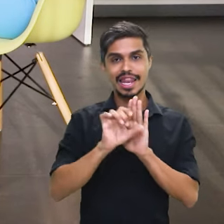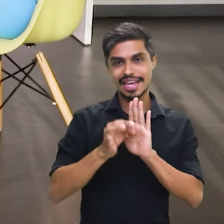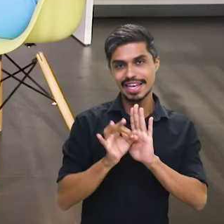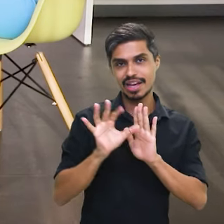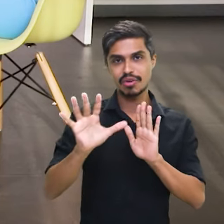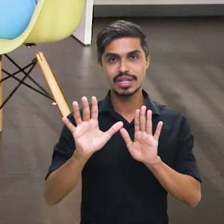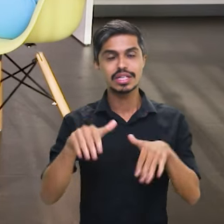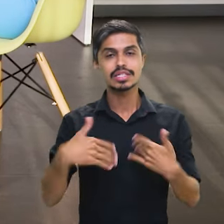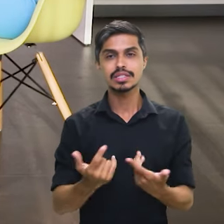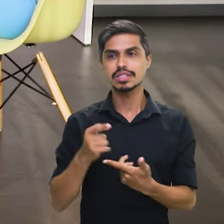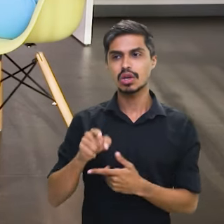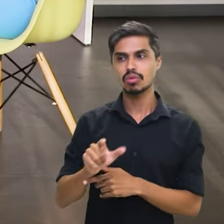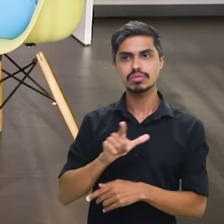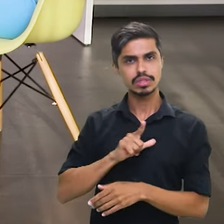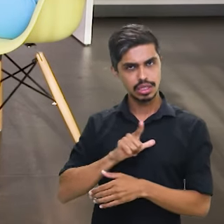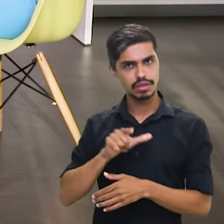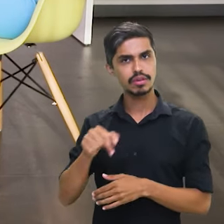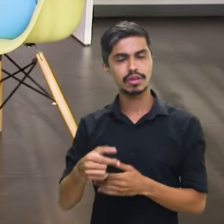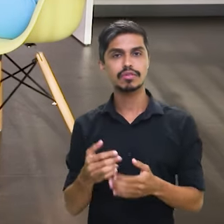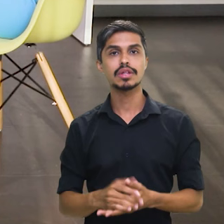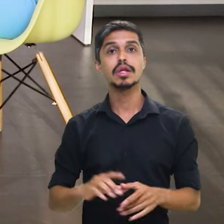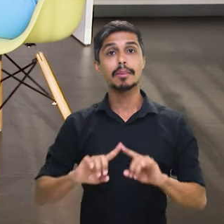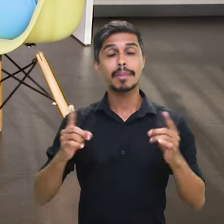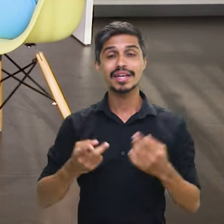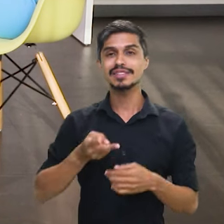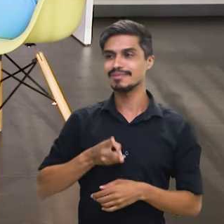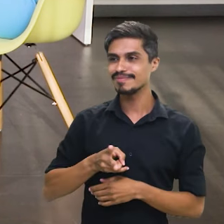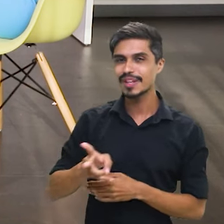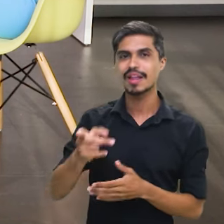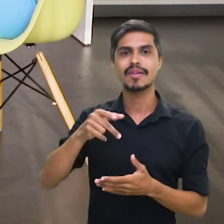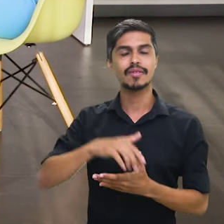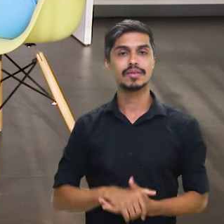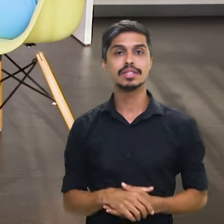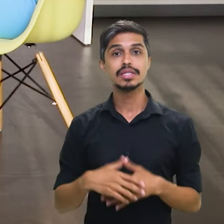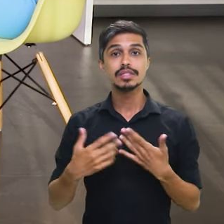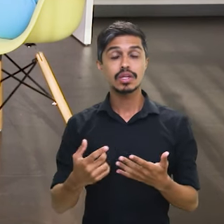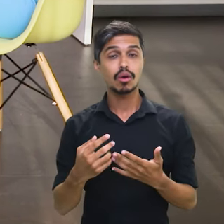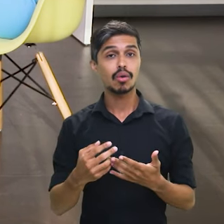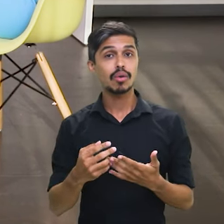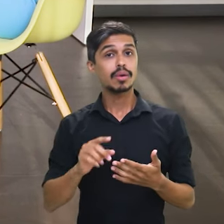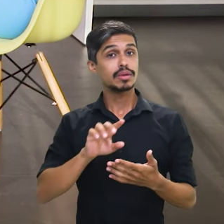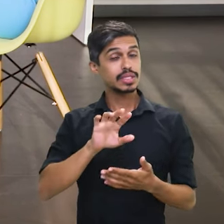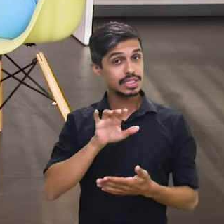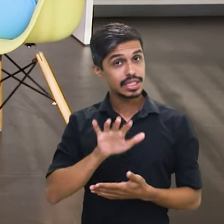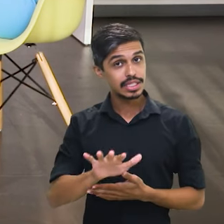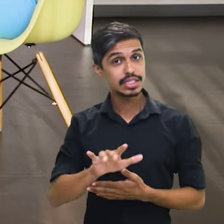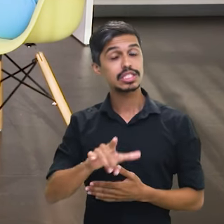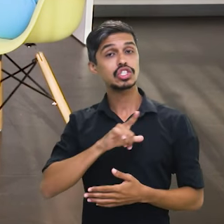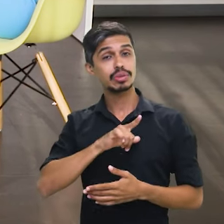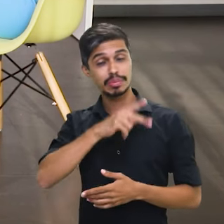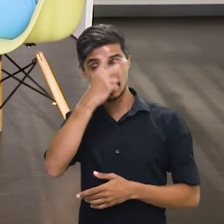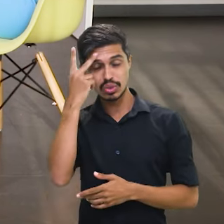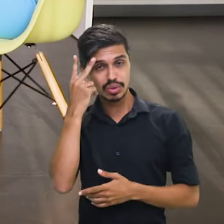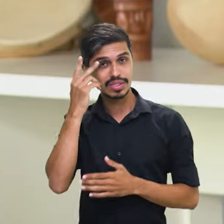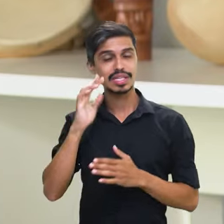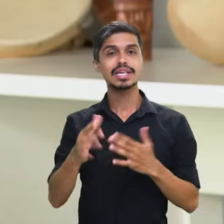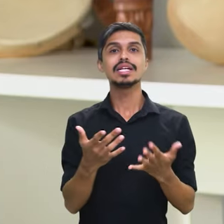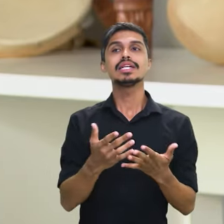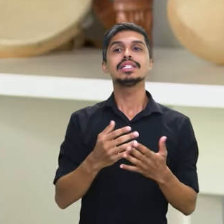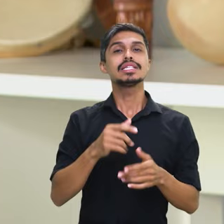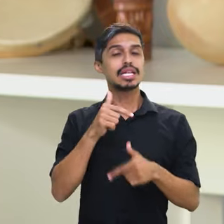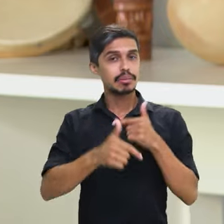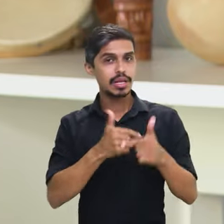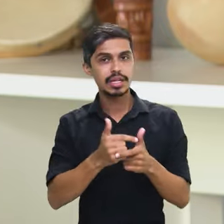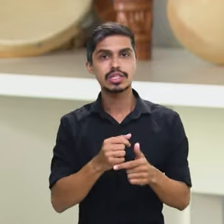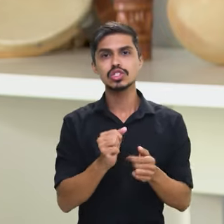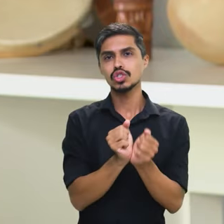dois parágrafos apenas. Está extinta a escravidão no Brasil, revoga essa disposição ao contrário. Só que tinha pessoas que trabalharam, pessoas